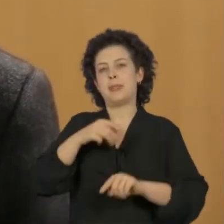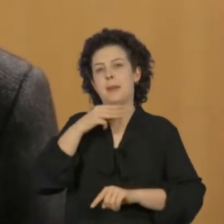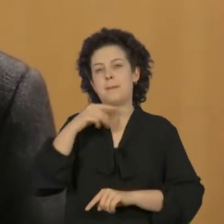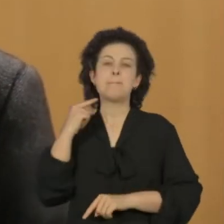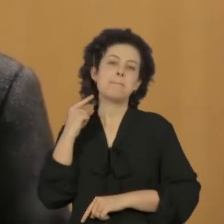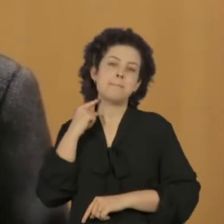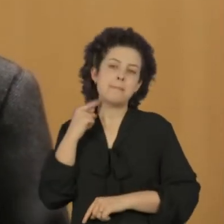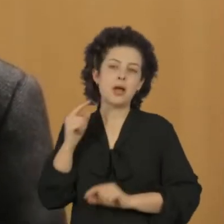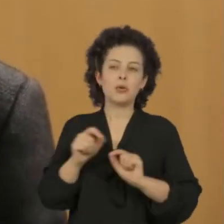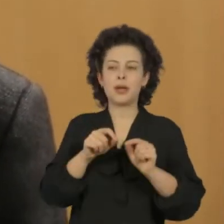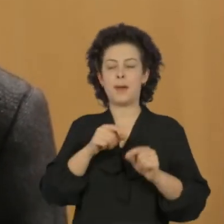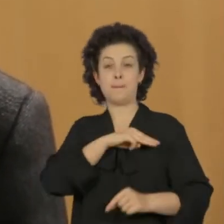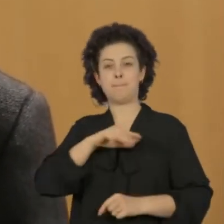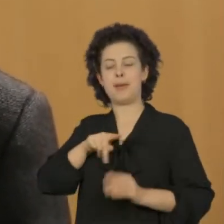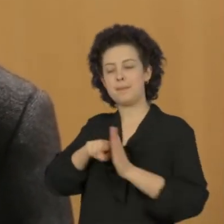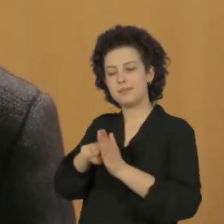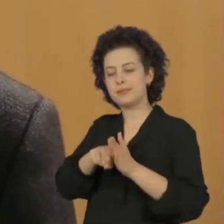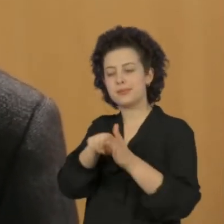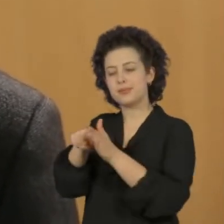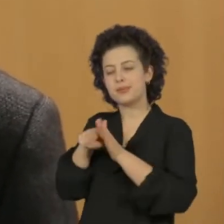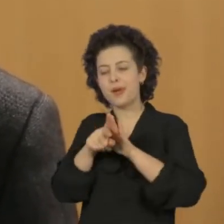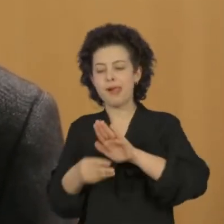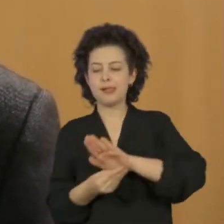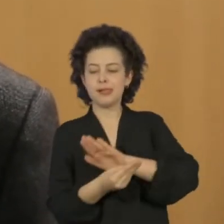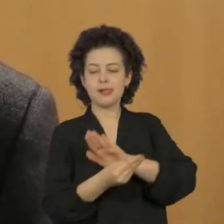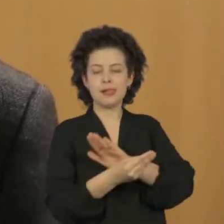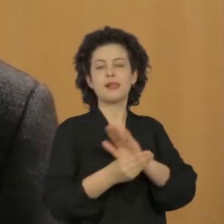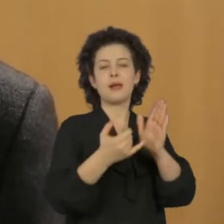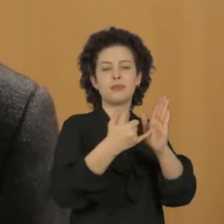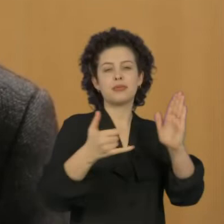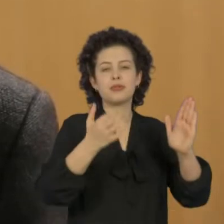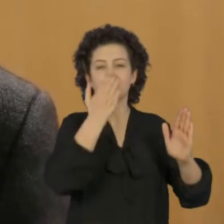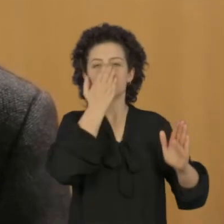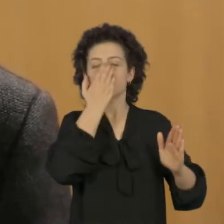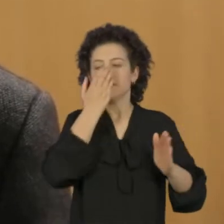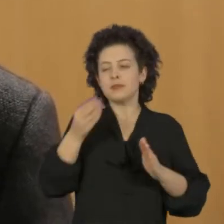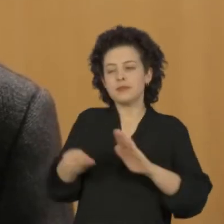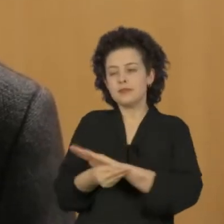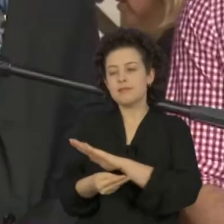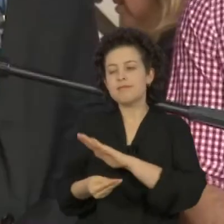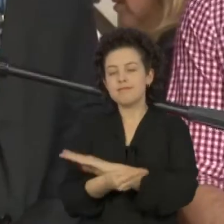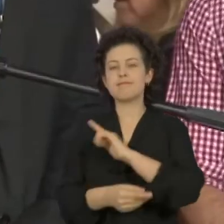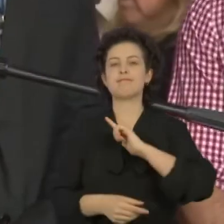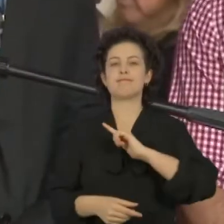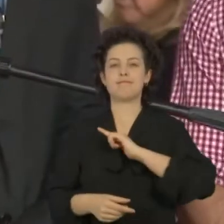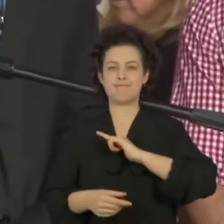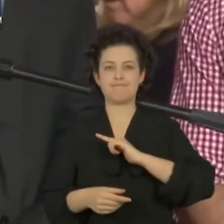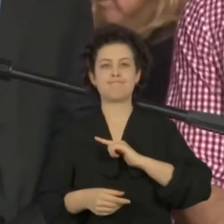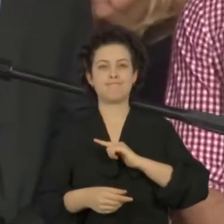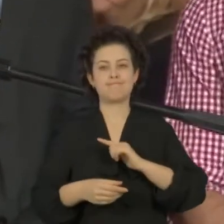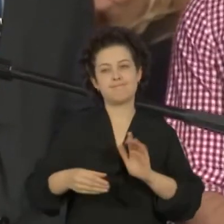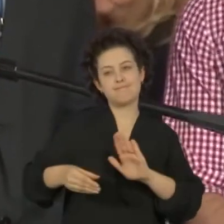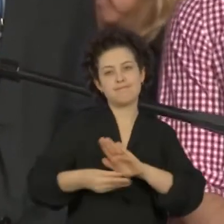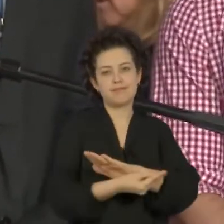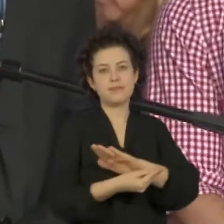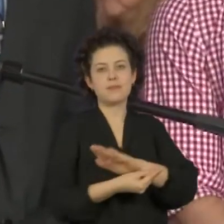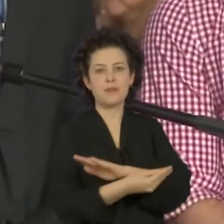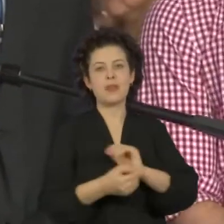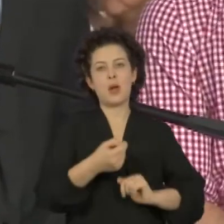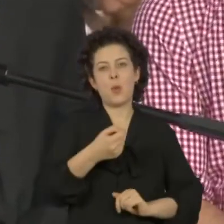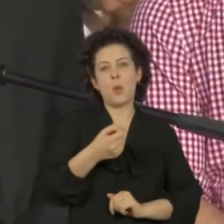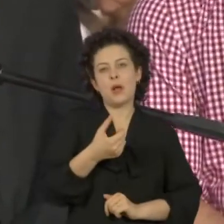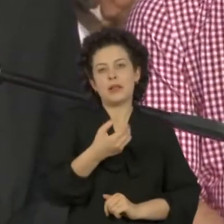de uma operação do Ministério Público que apura irregularidades em compra de respiradores durante a pandemia. O desvio de recursos pode chegar a